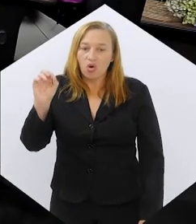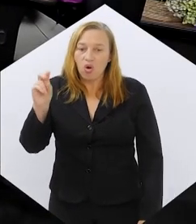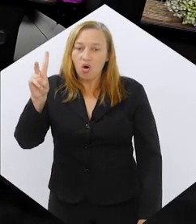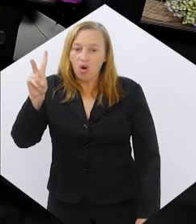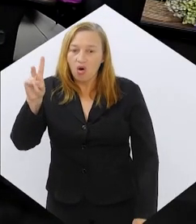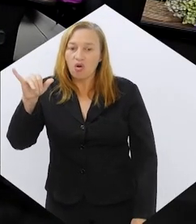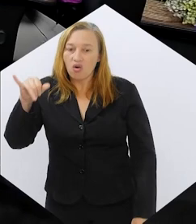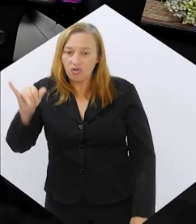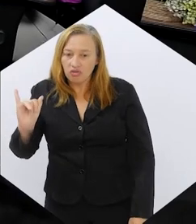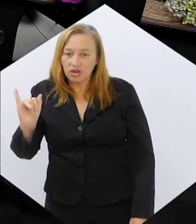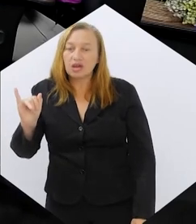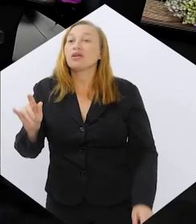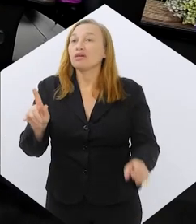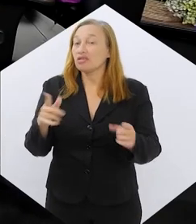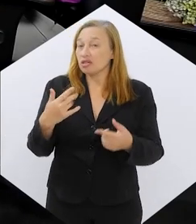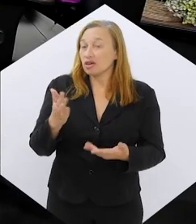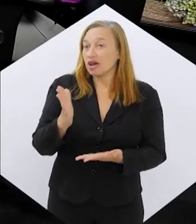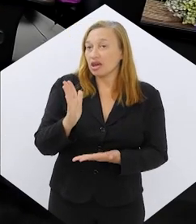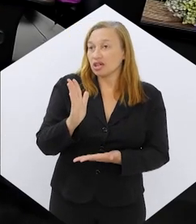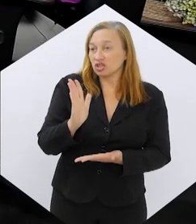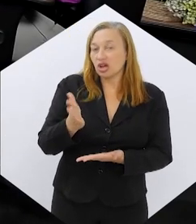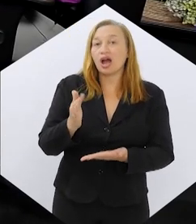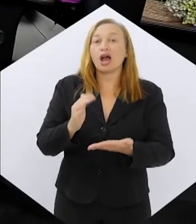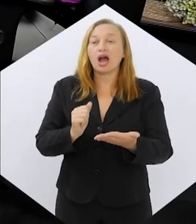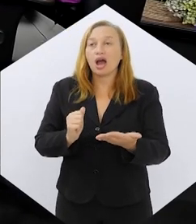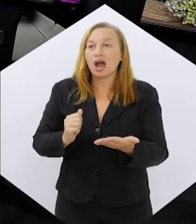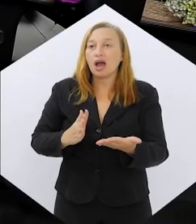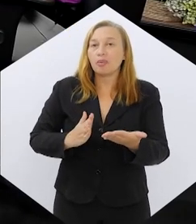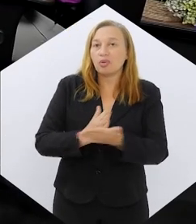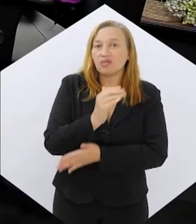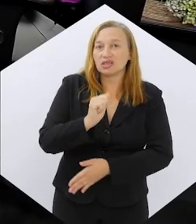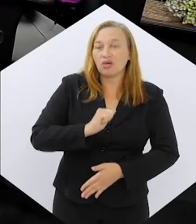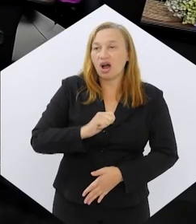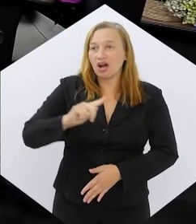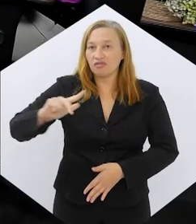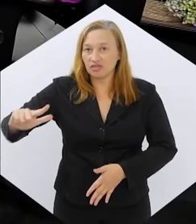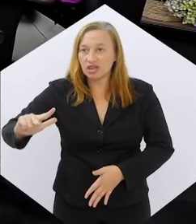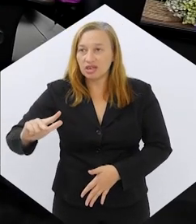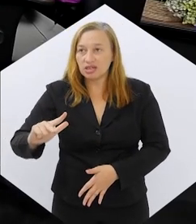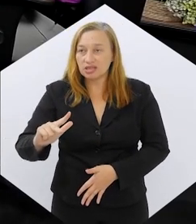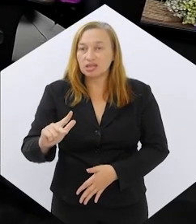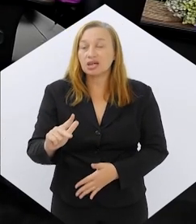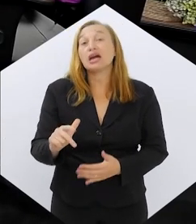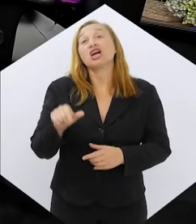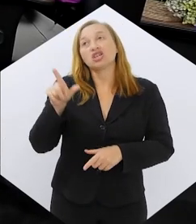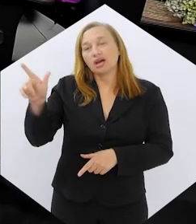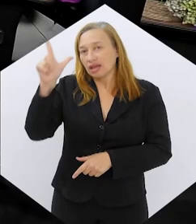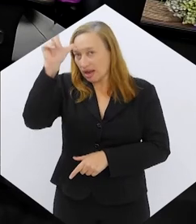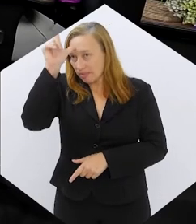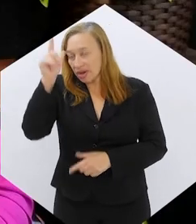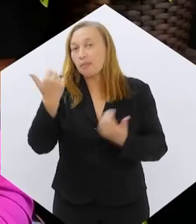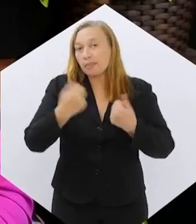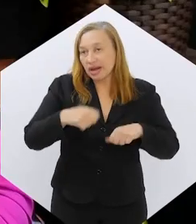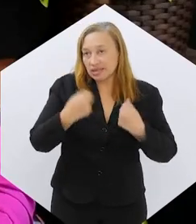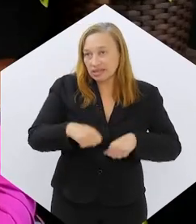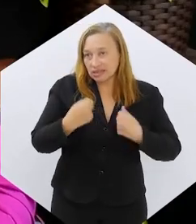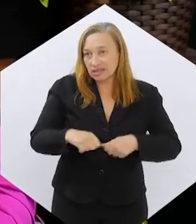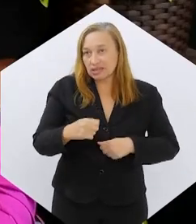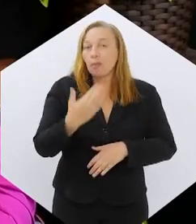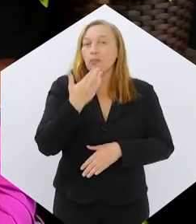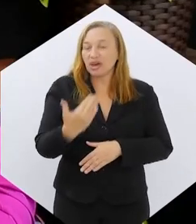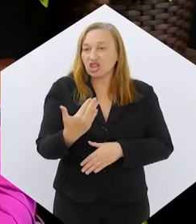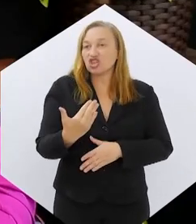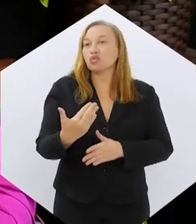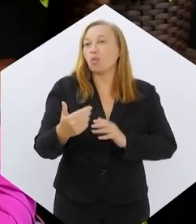Anvisa e deve chegar no Brasil, né, ele na Alemanha, ele precisa de receita médica, mas a gente sabe que no